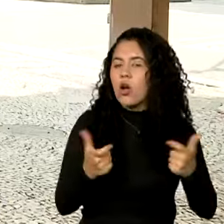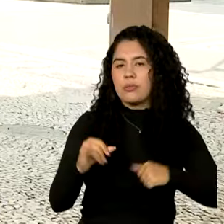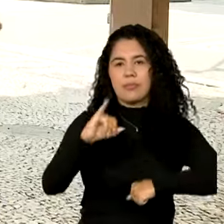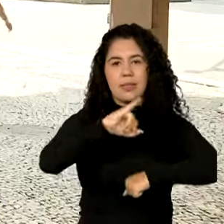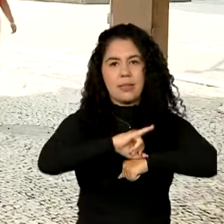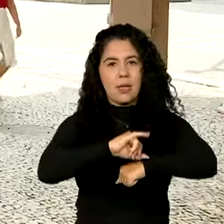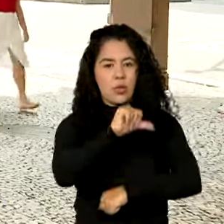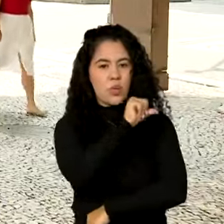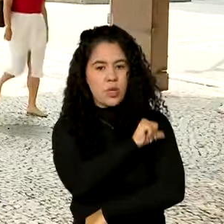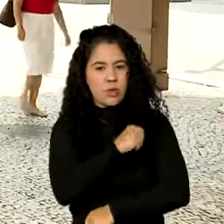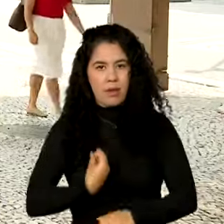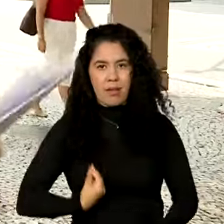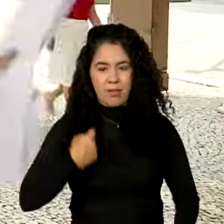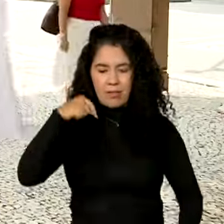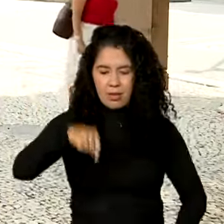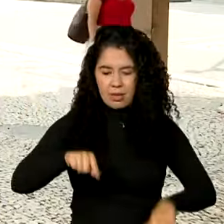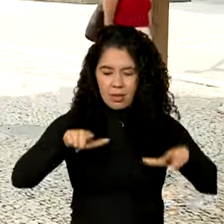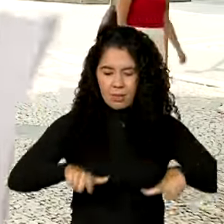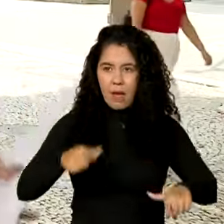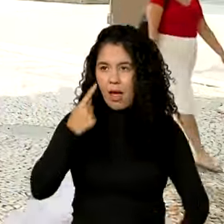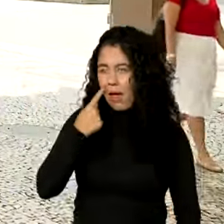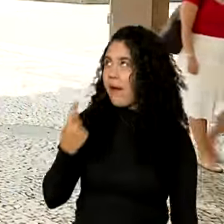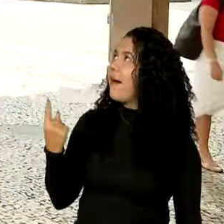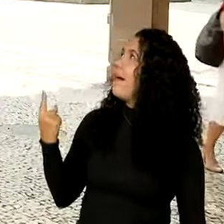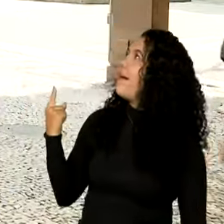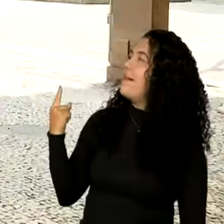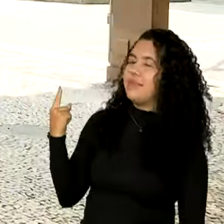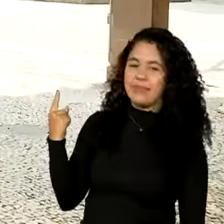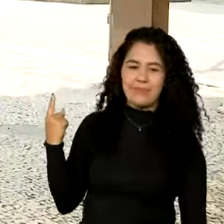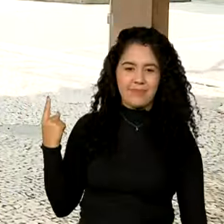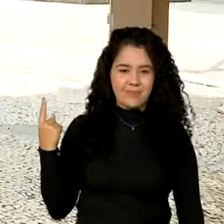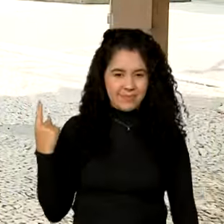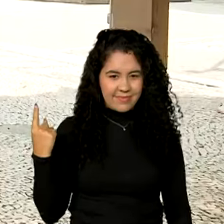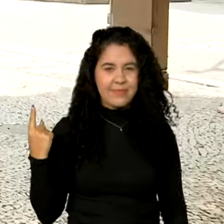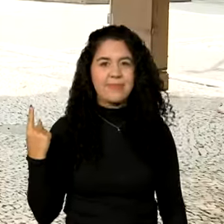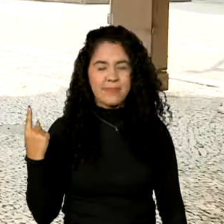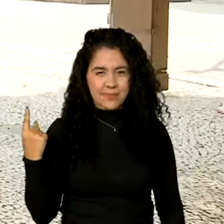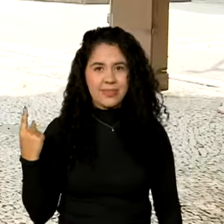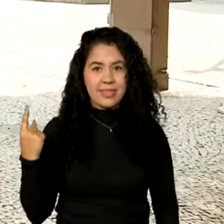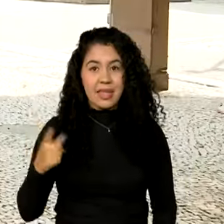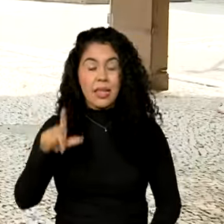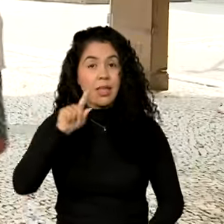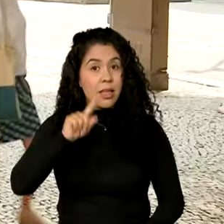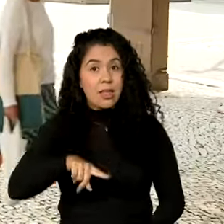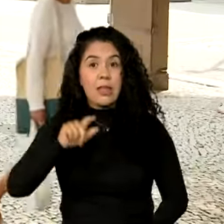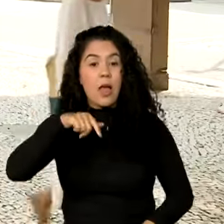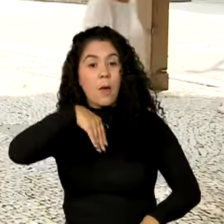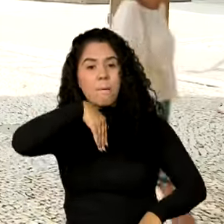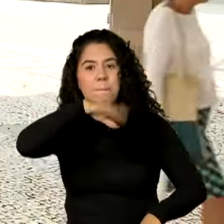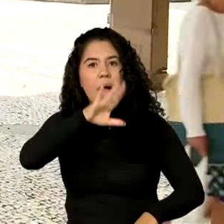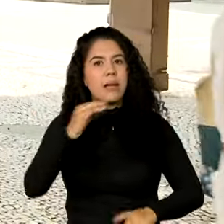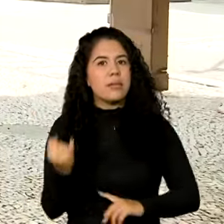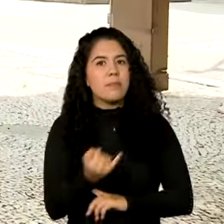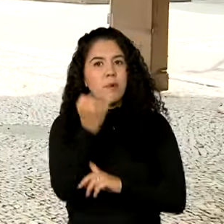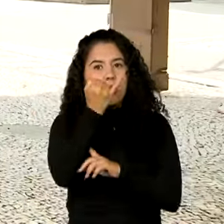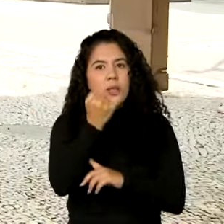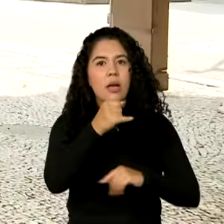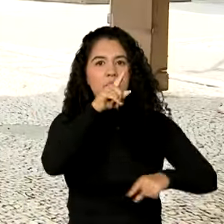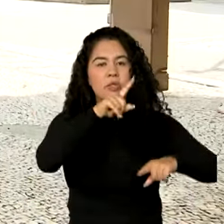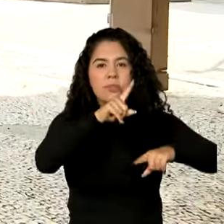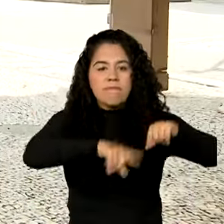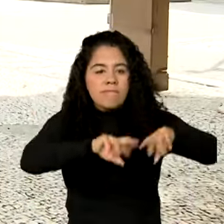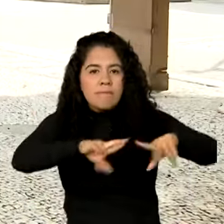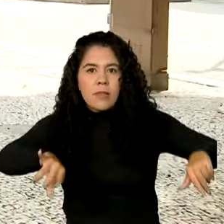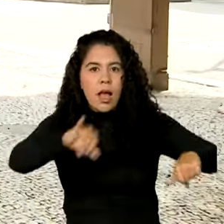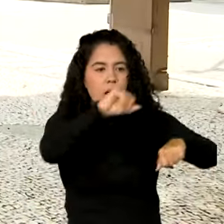onde nós estamos, que está até mostrando a imagem para vocês, que guarda a maior e mais importante coleção de arte